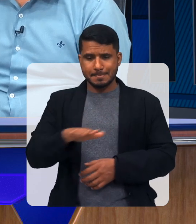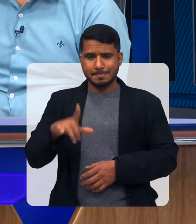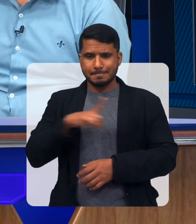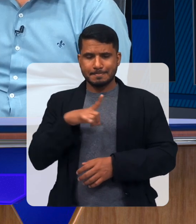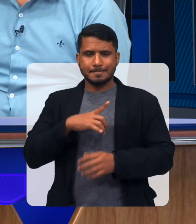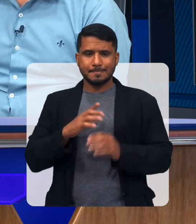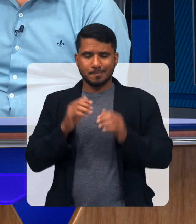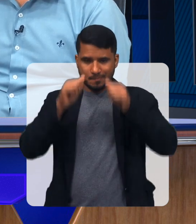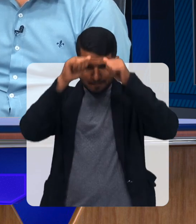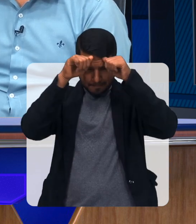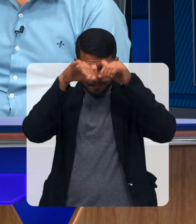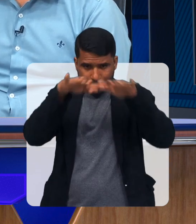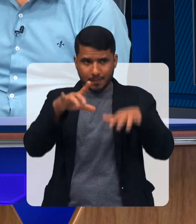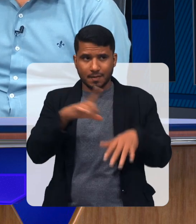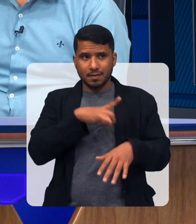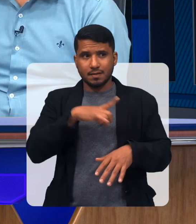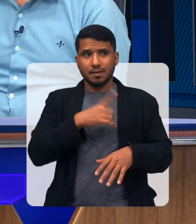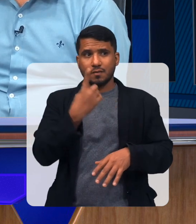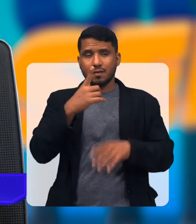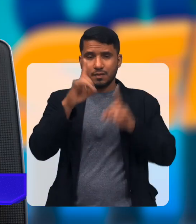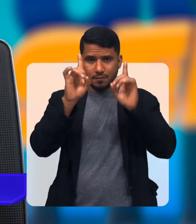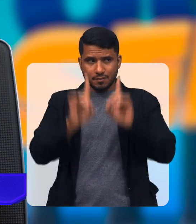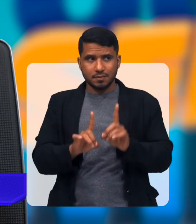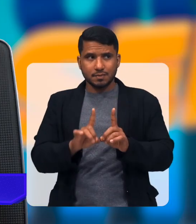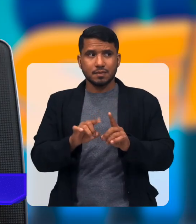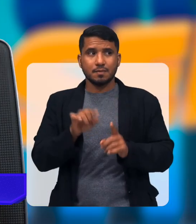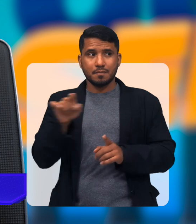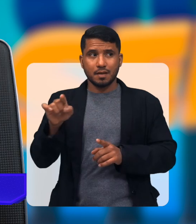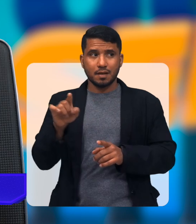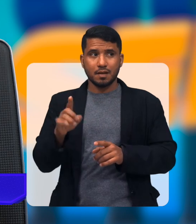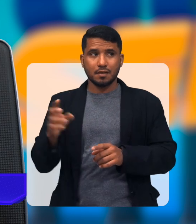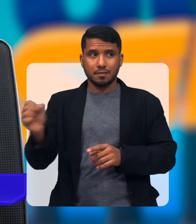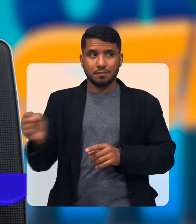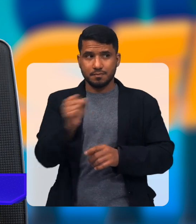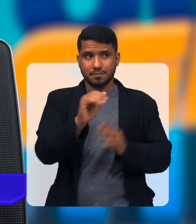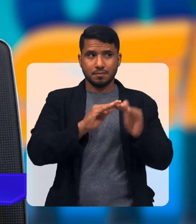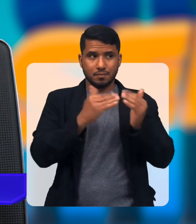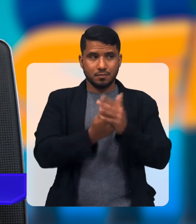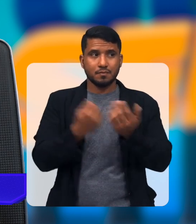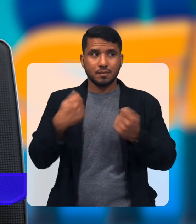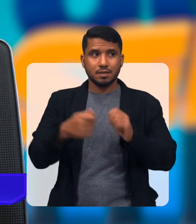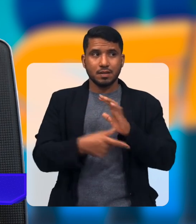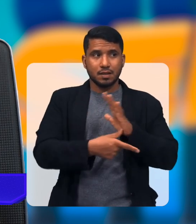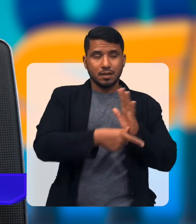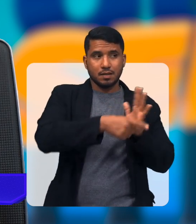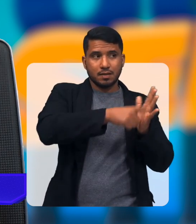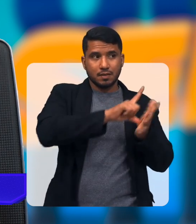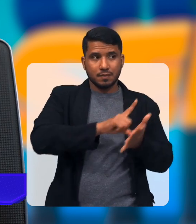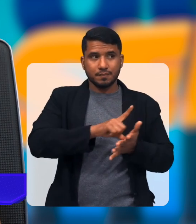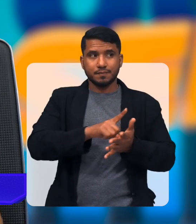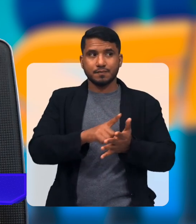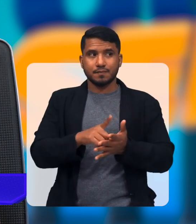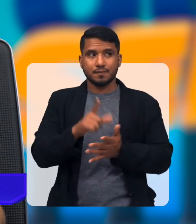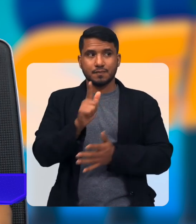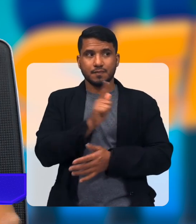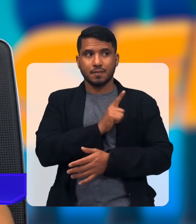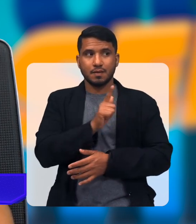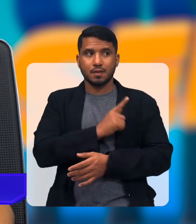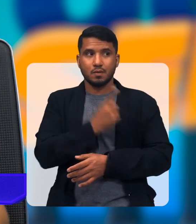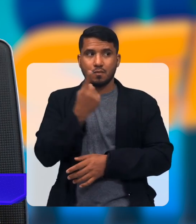para uma criança que tem autismo Que tem uma deficiência intelectual Para ela estar na escola, ela precisa ter